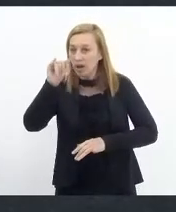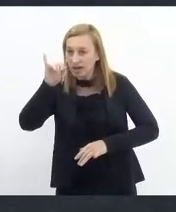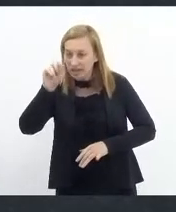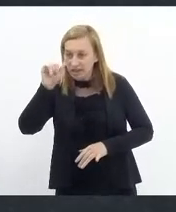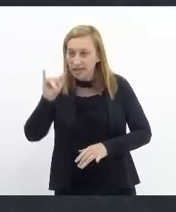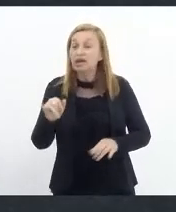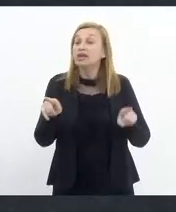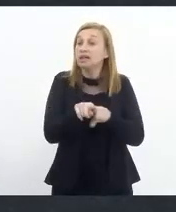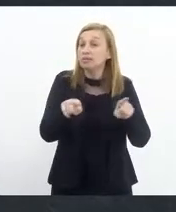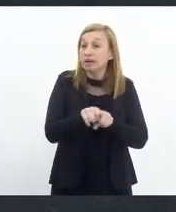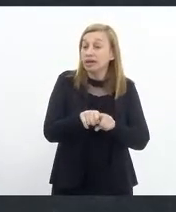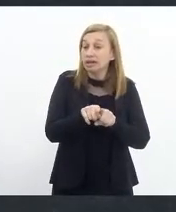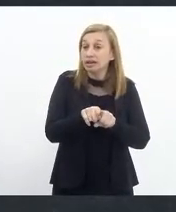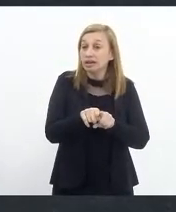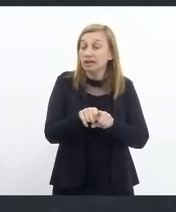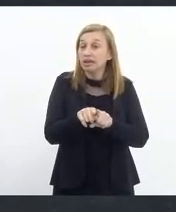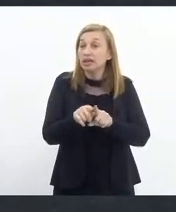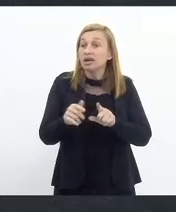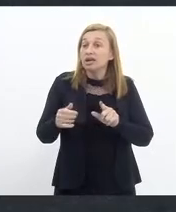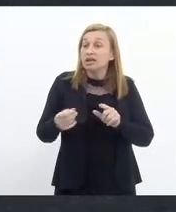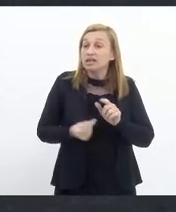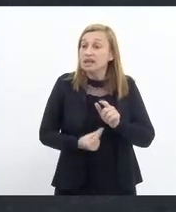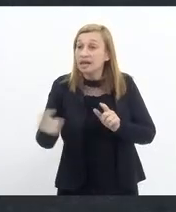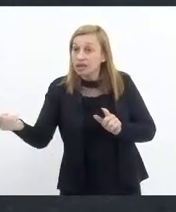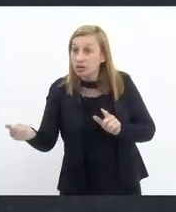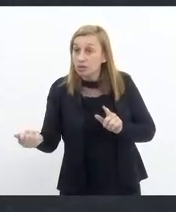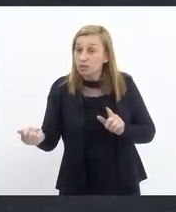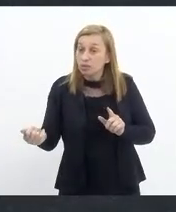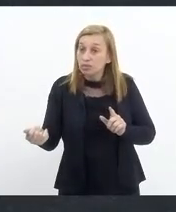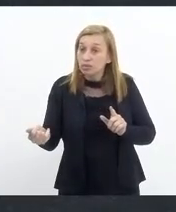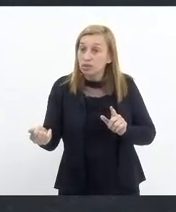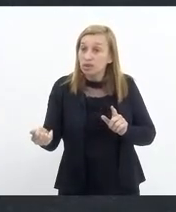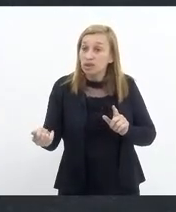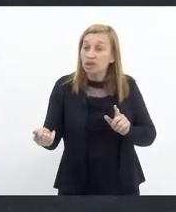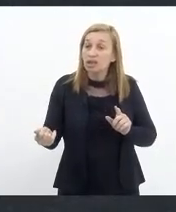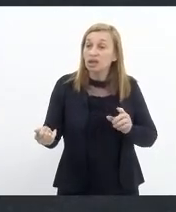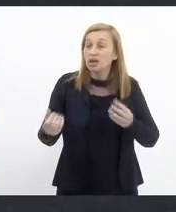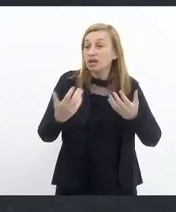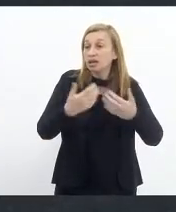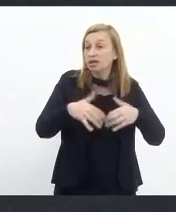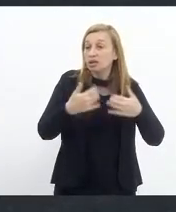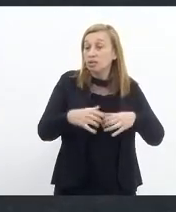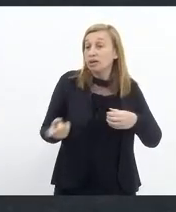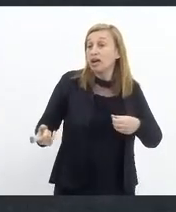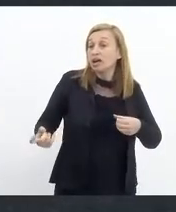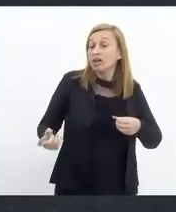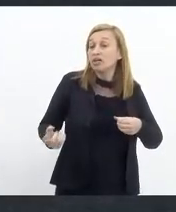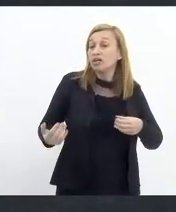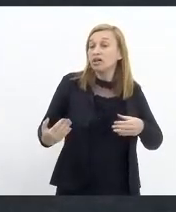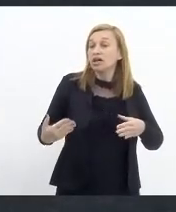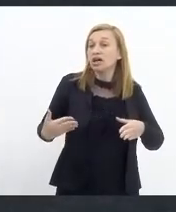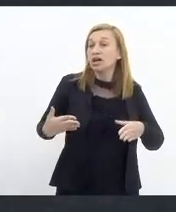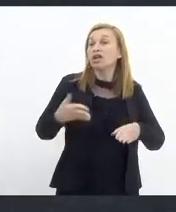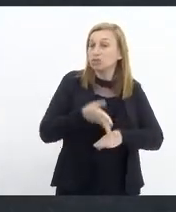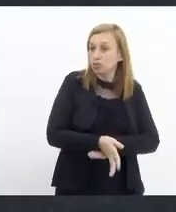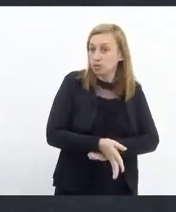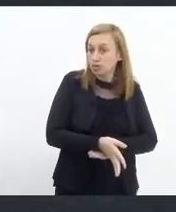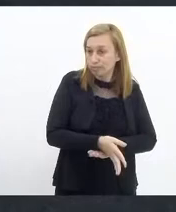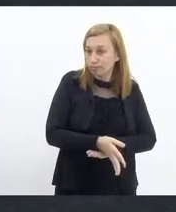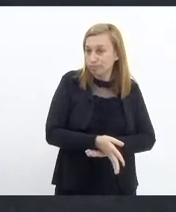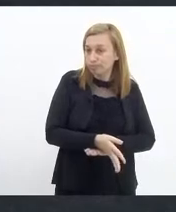Petrópolis entrou. Então, eu preciso só fazer, esse é acerto. Botar Petrópolis para a região metropolitana